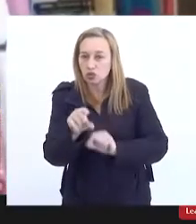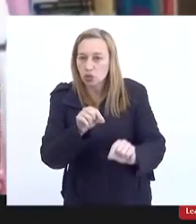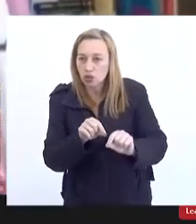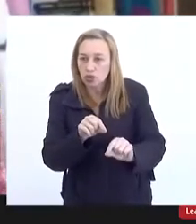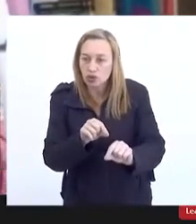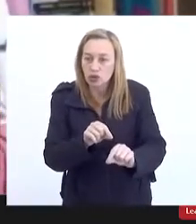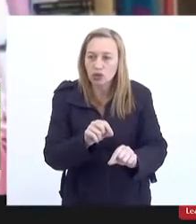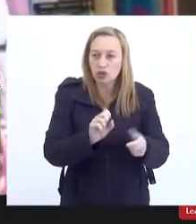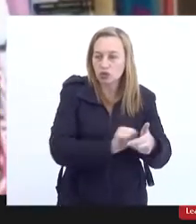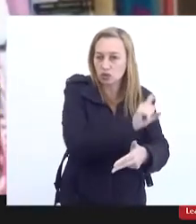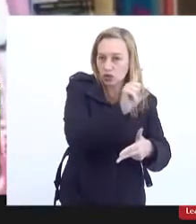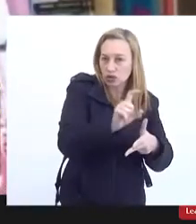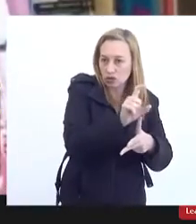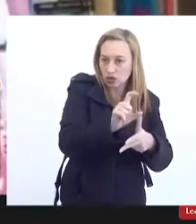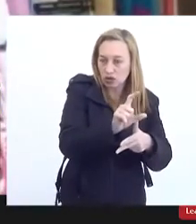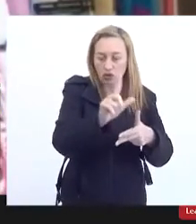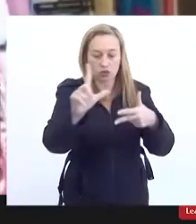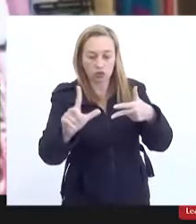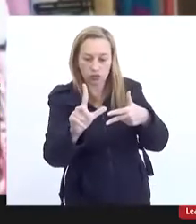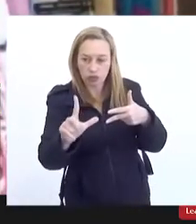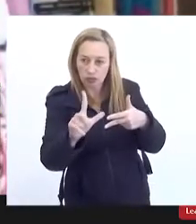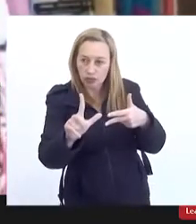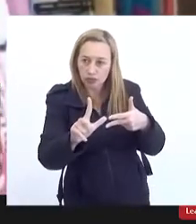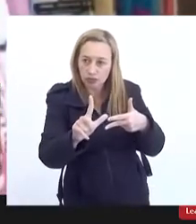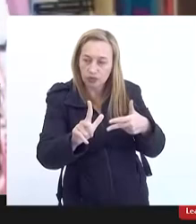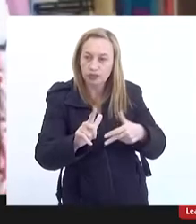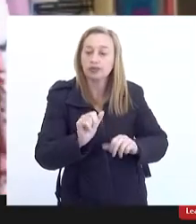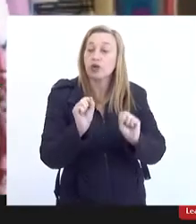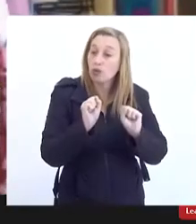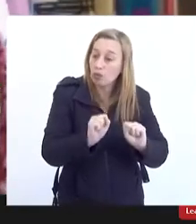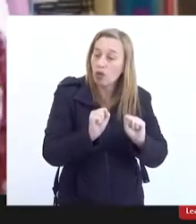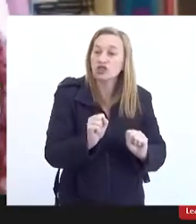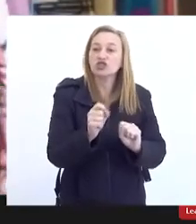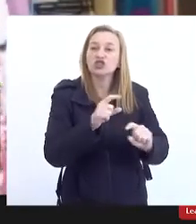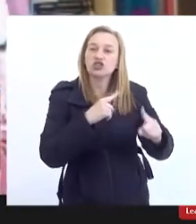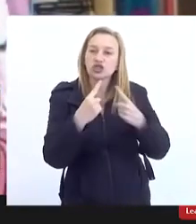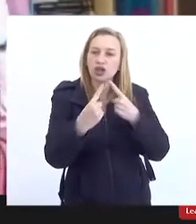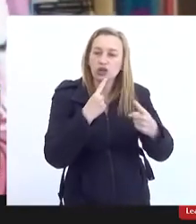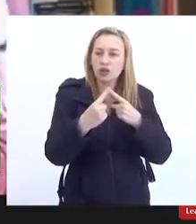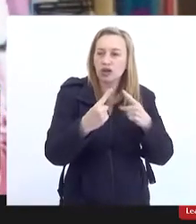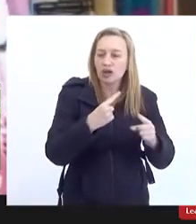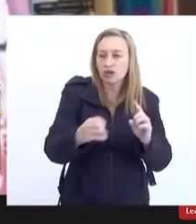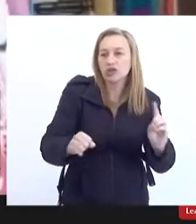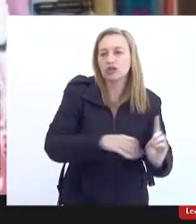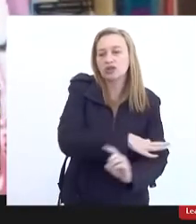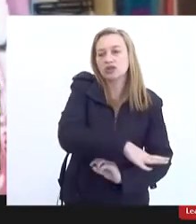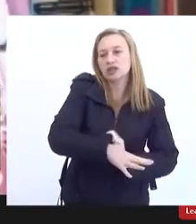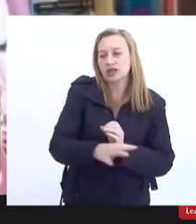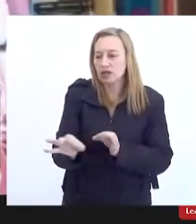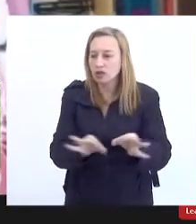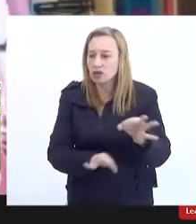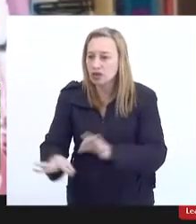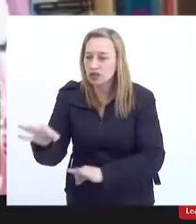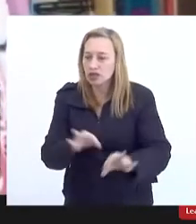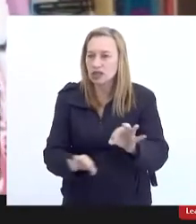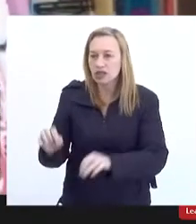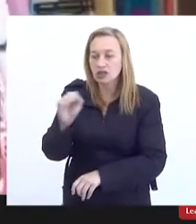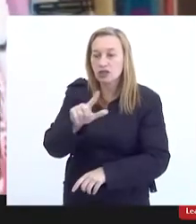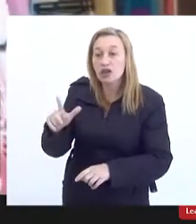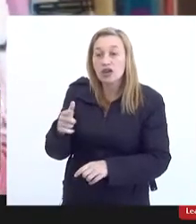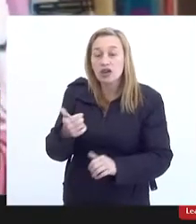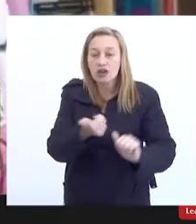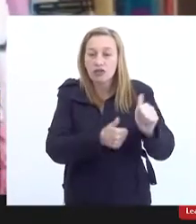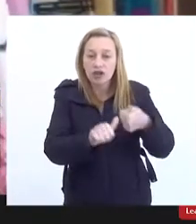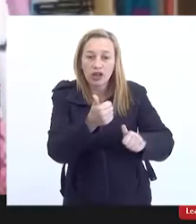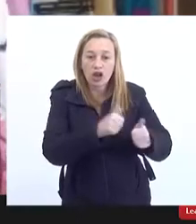no executivo ou no legislativo, possam dialogar com a sociedade civil organizada e avaliar qual é a